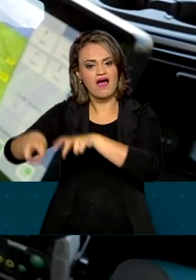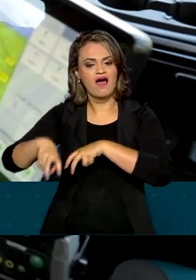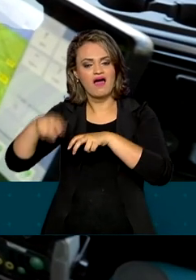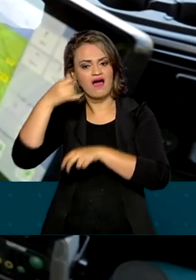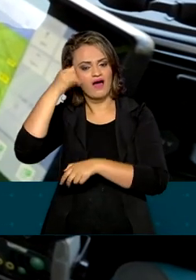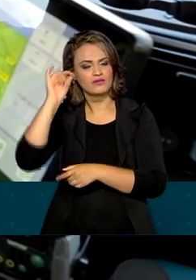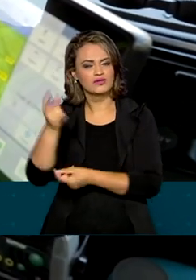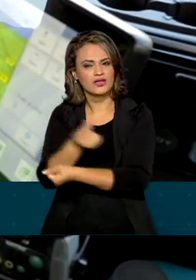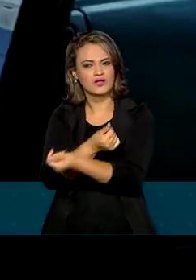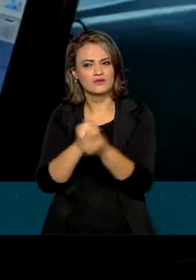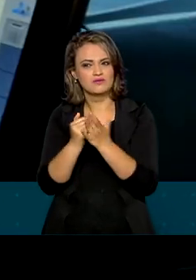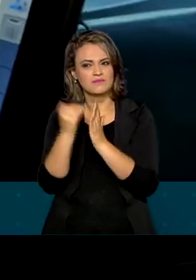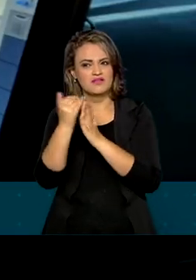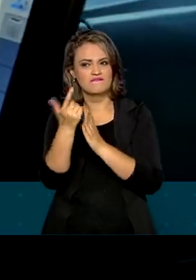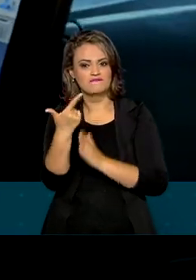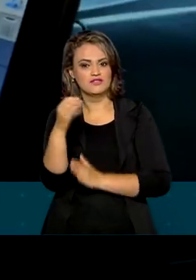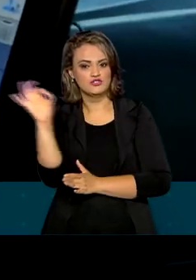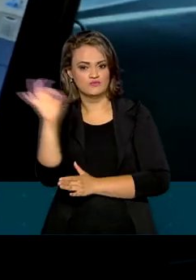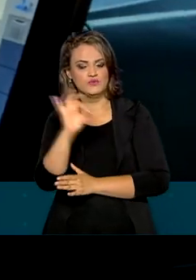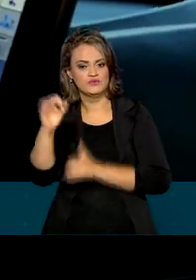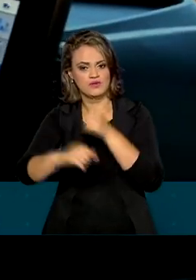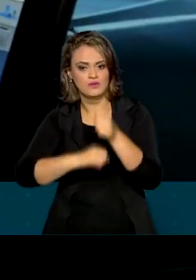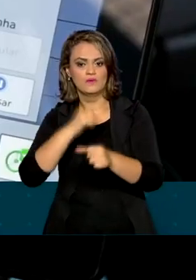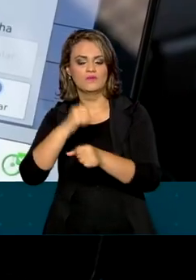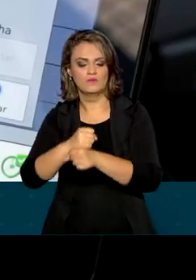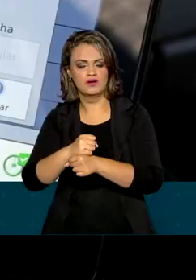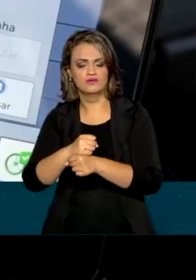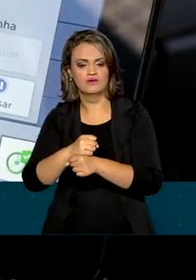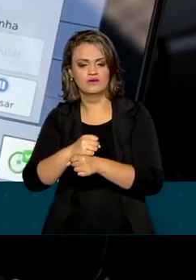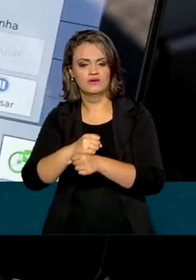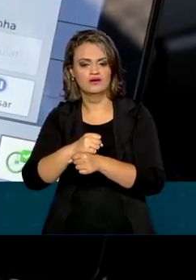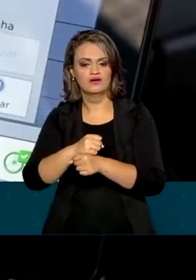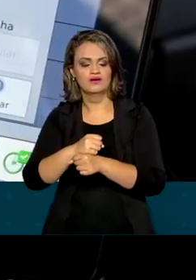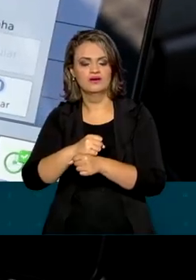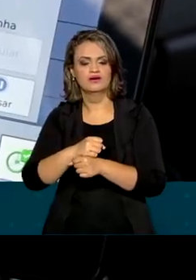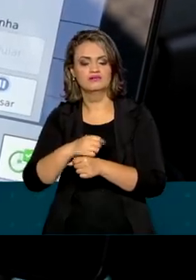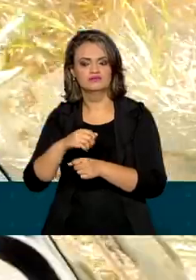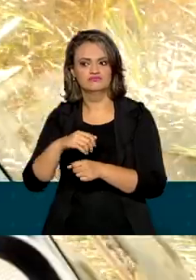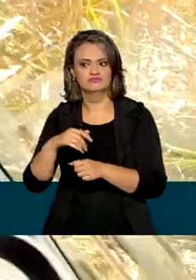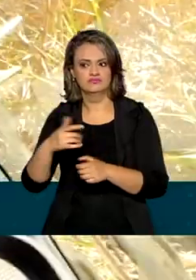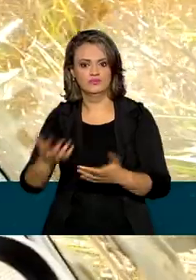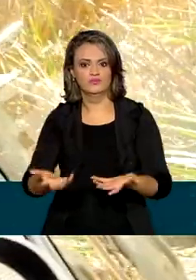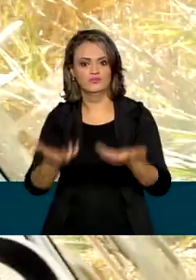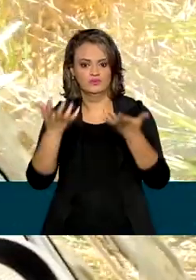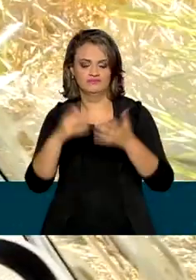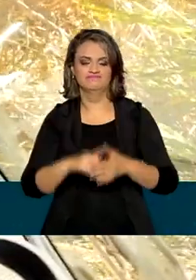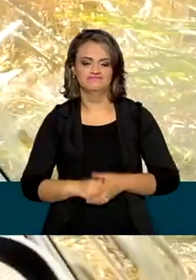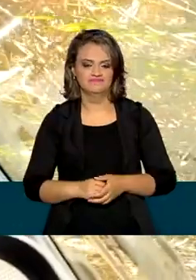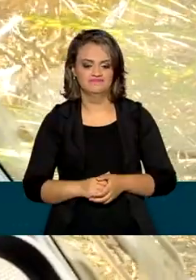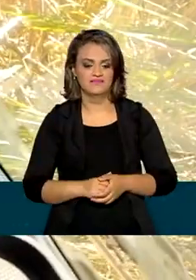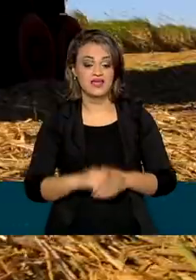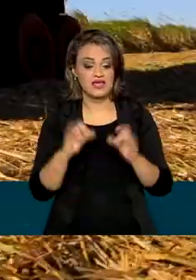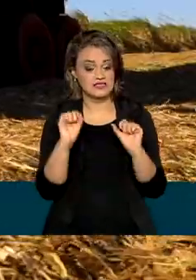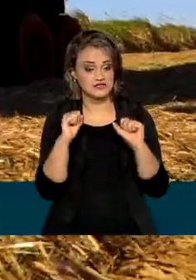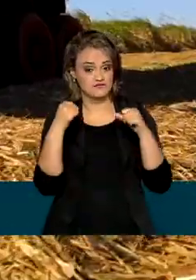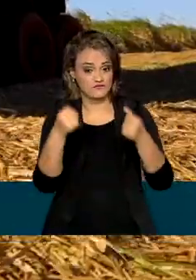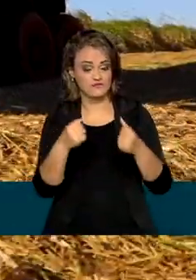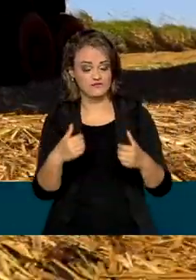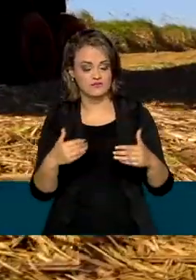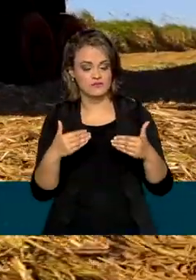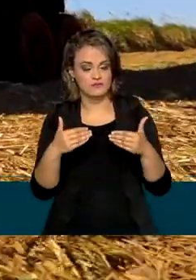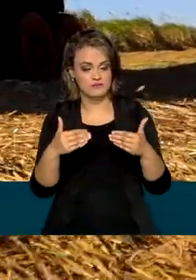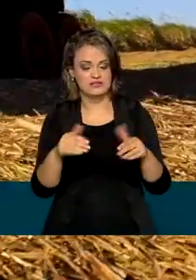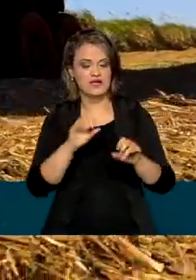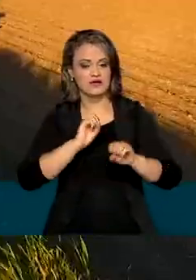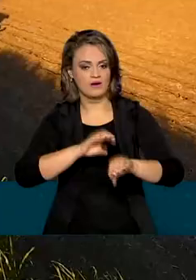aumento em torno de 20% ao ano do agro brasileiro. Parte dos esforços do Ministério das